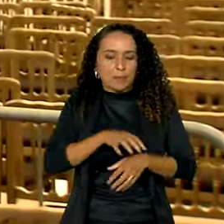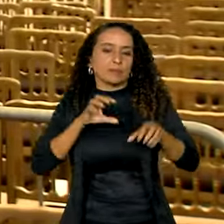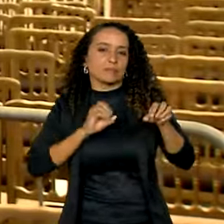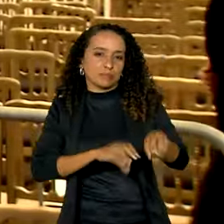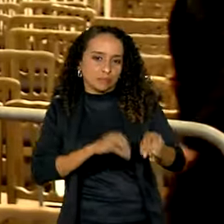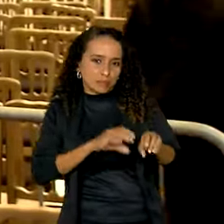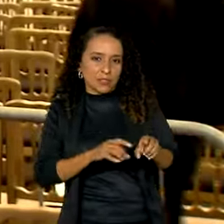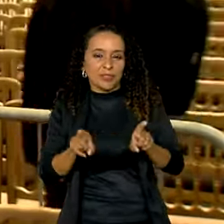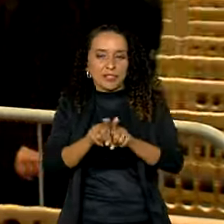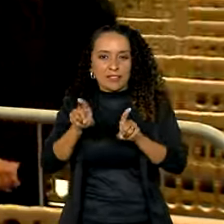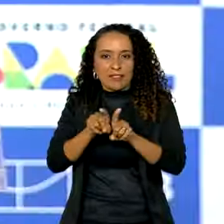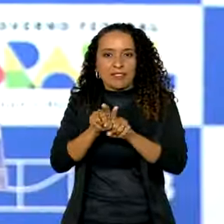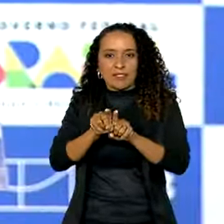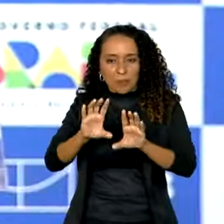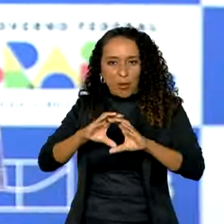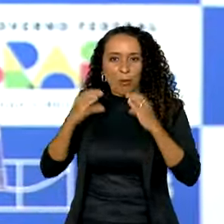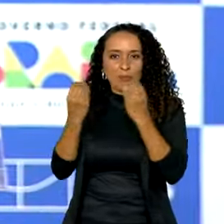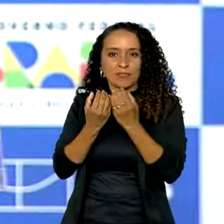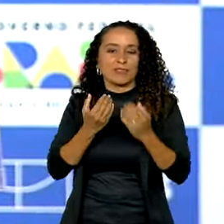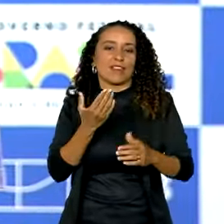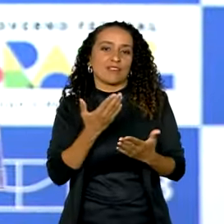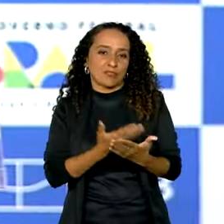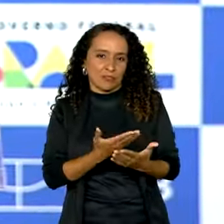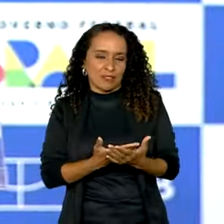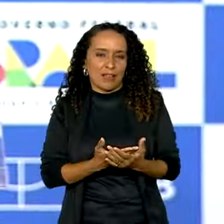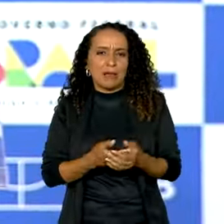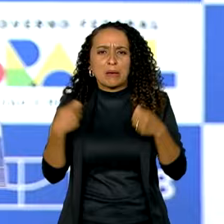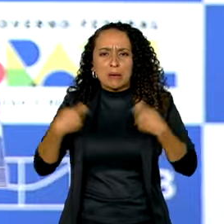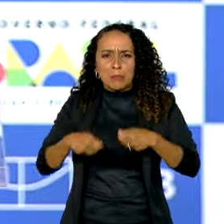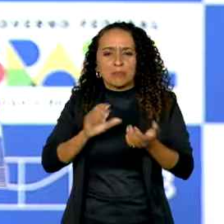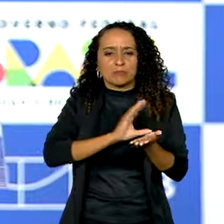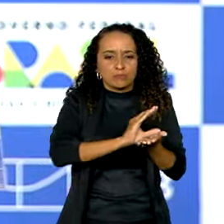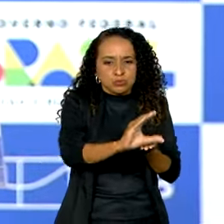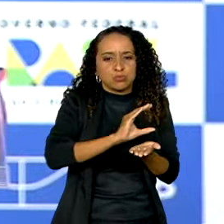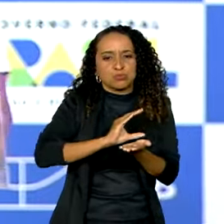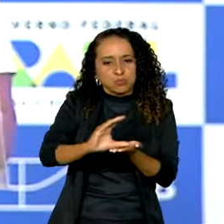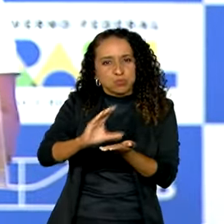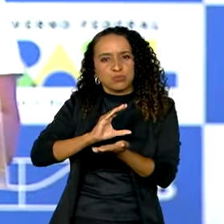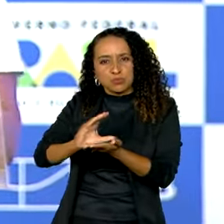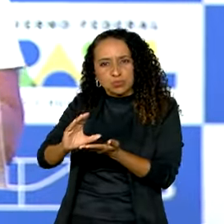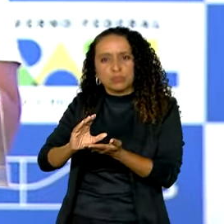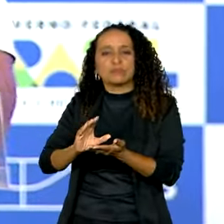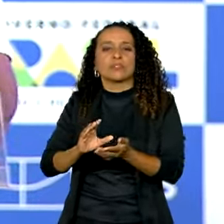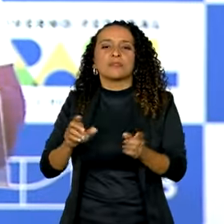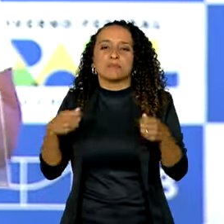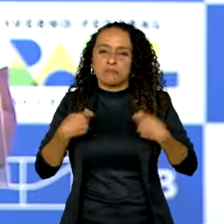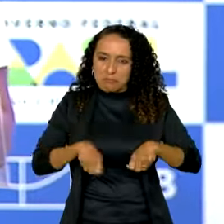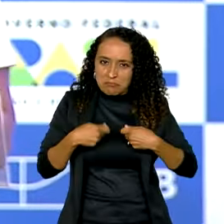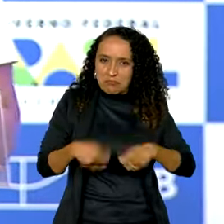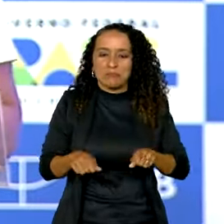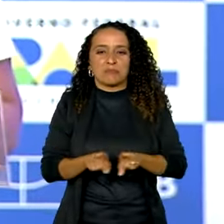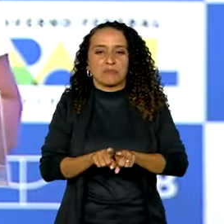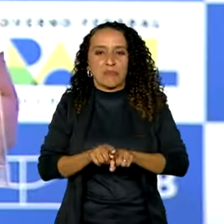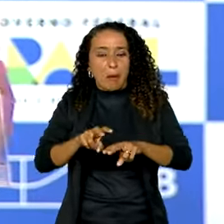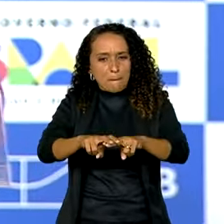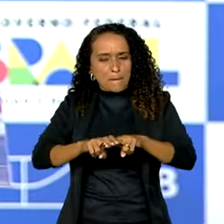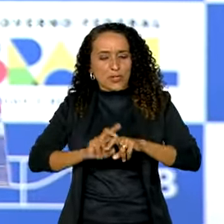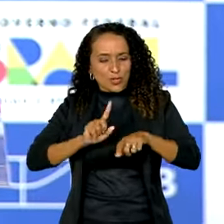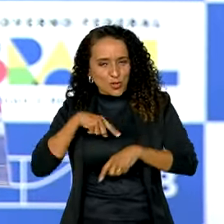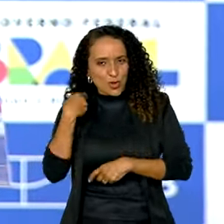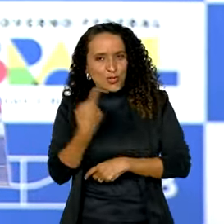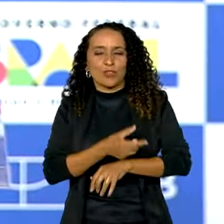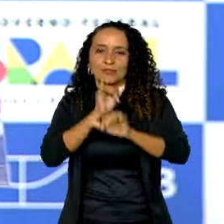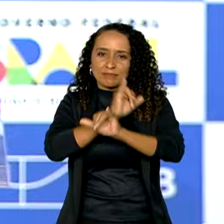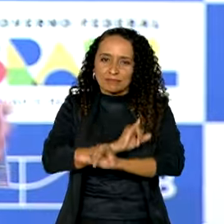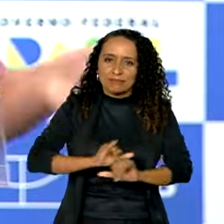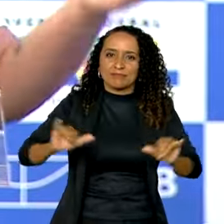e a comunidade escolar. É preciso de investimento, é preciso de financiamento e é por isso que nós dissemos em